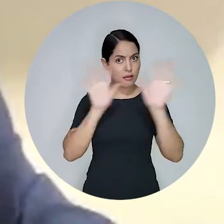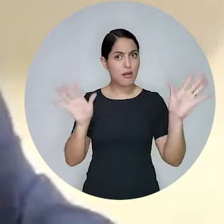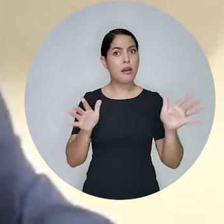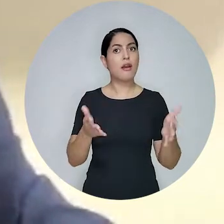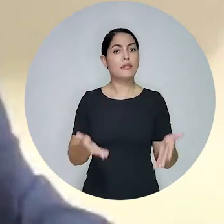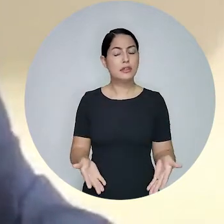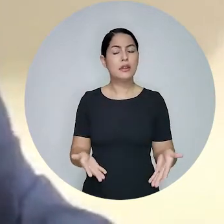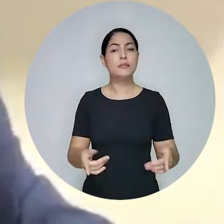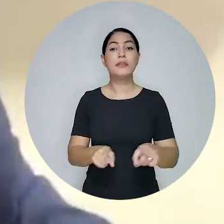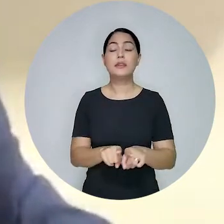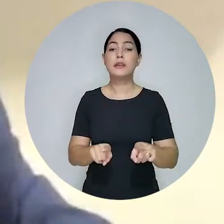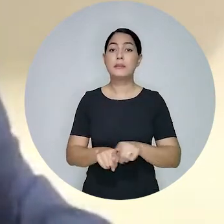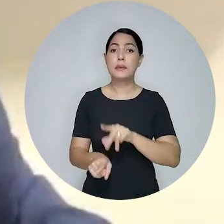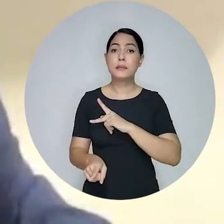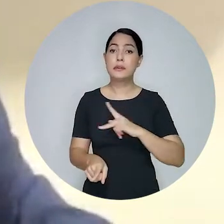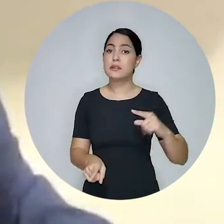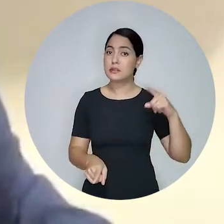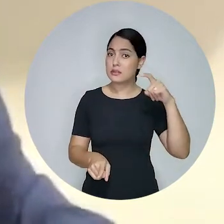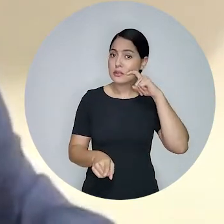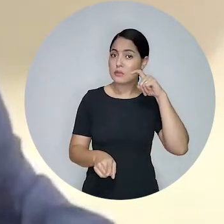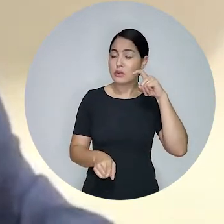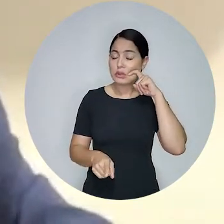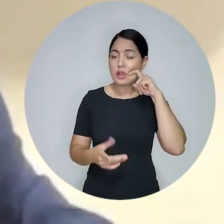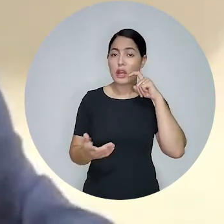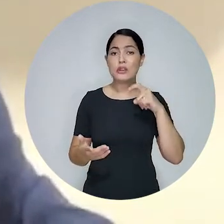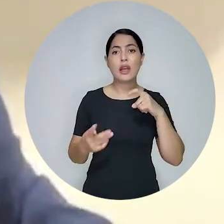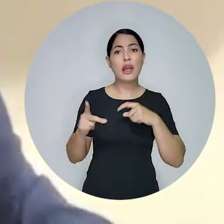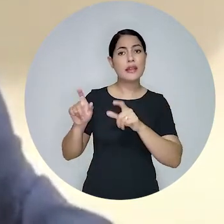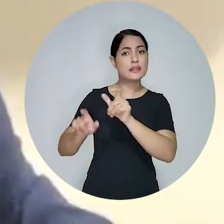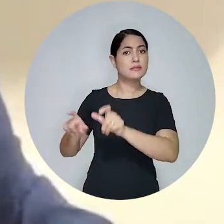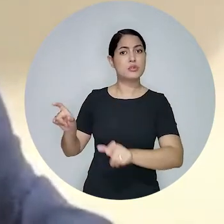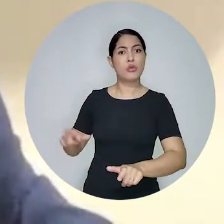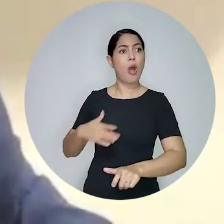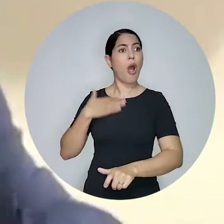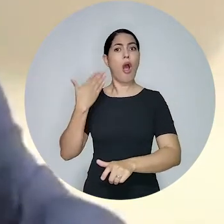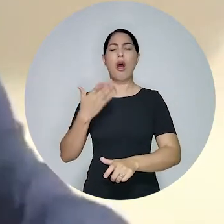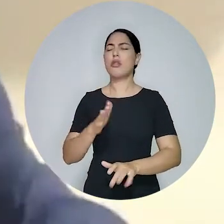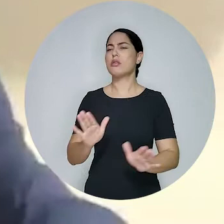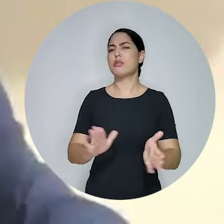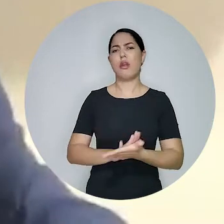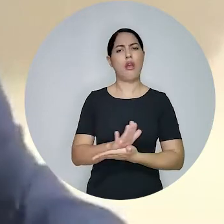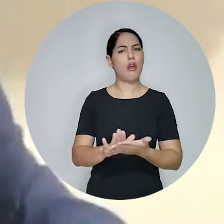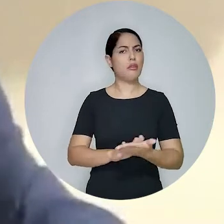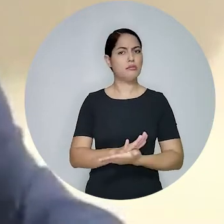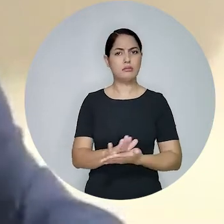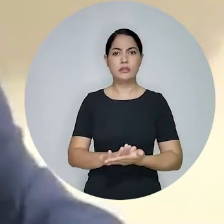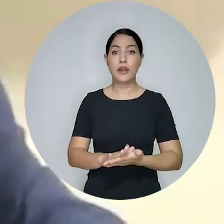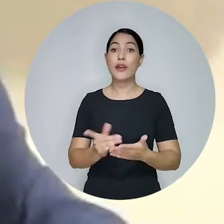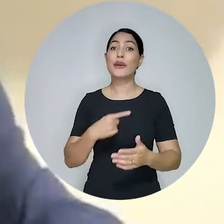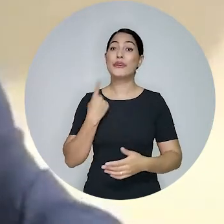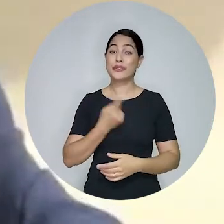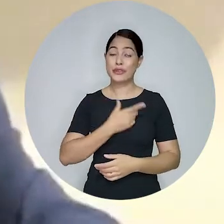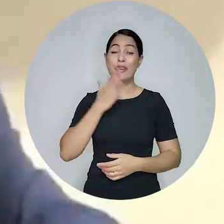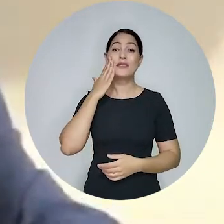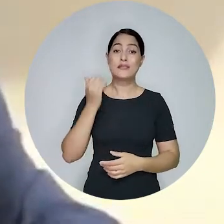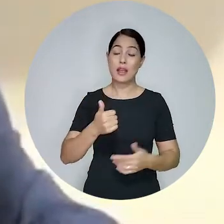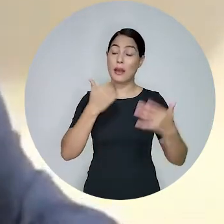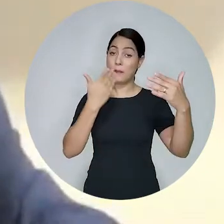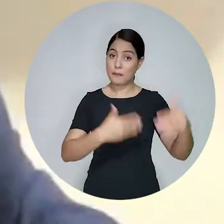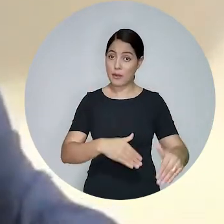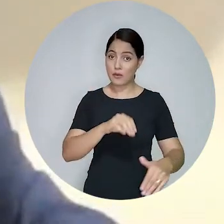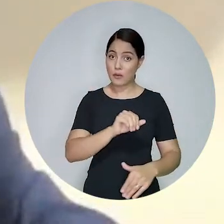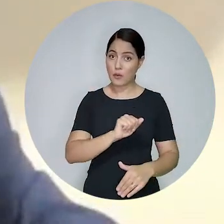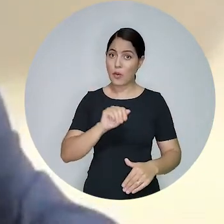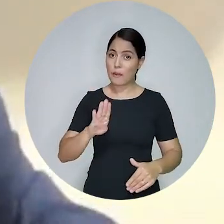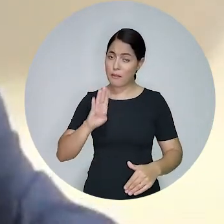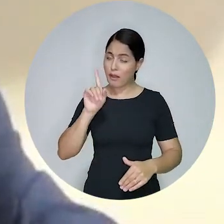determinação do nosso presidente Beto Simonetti, que não haja um sentimento de surpresa a esses examinados. Como o exame de ordem é